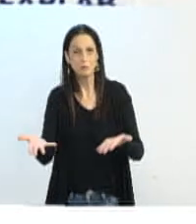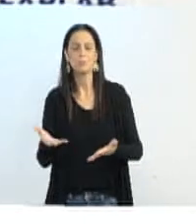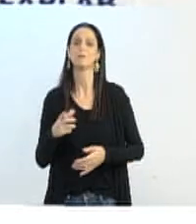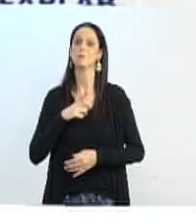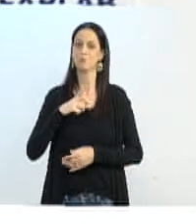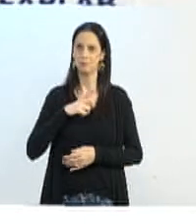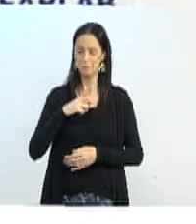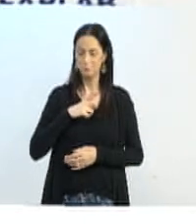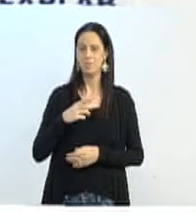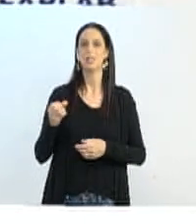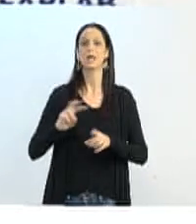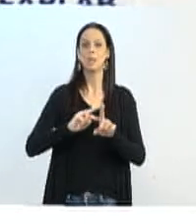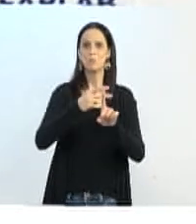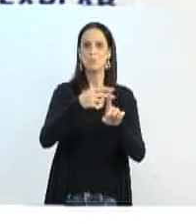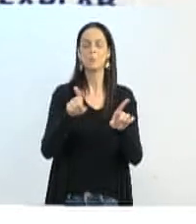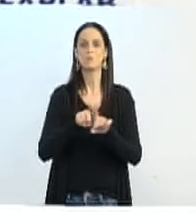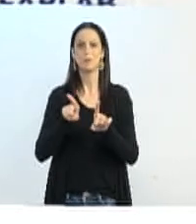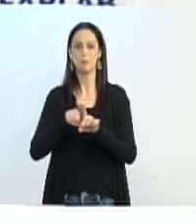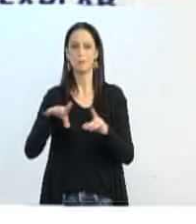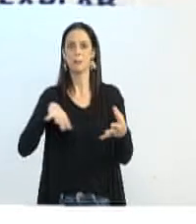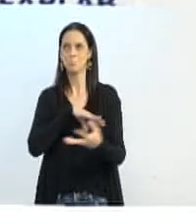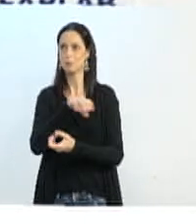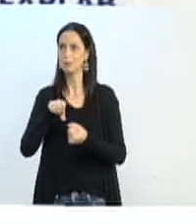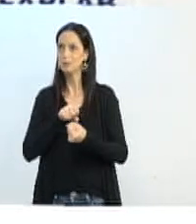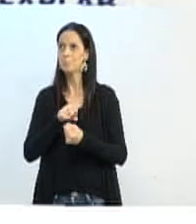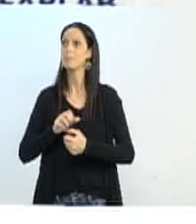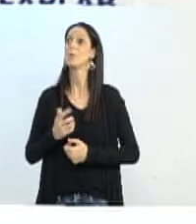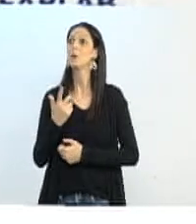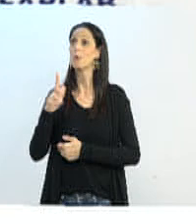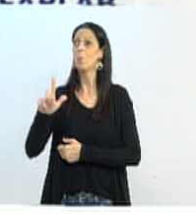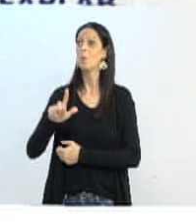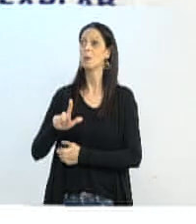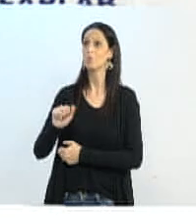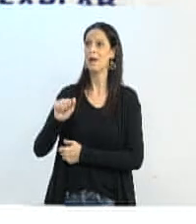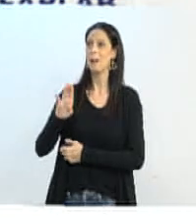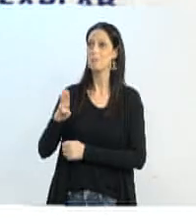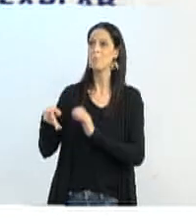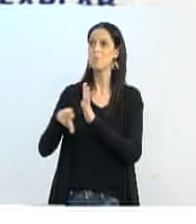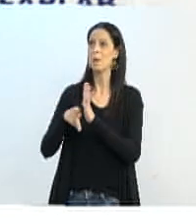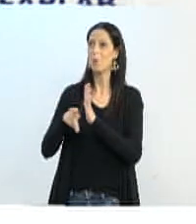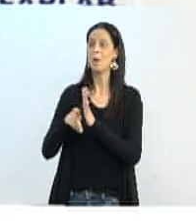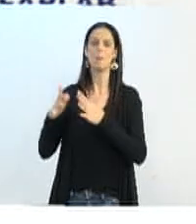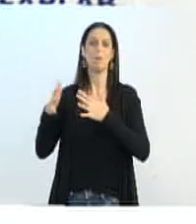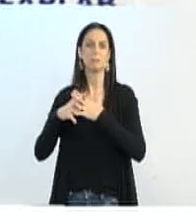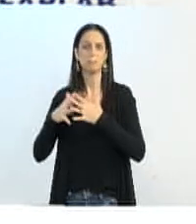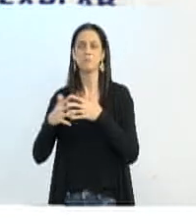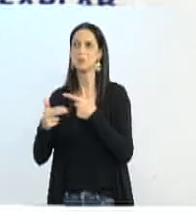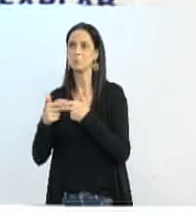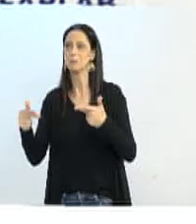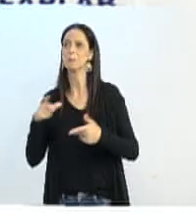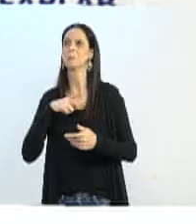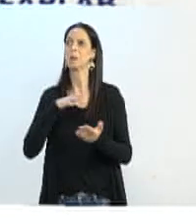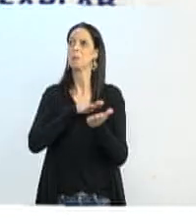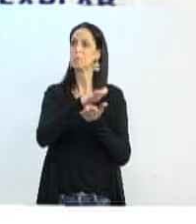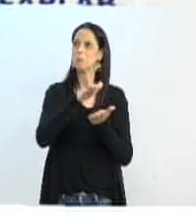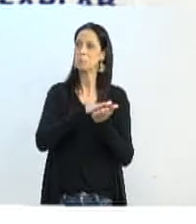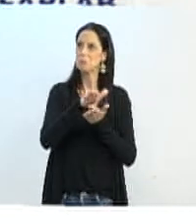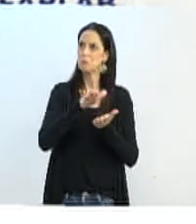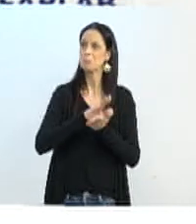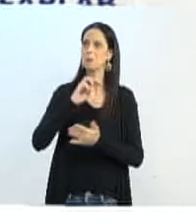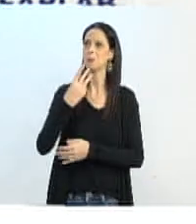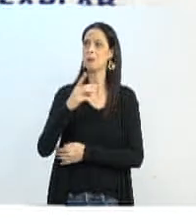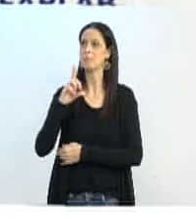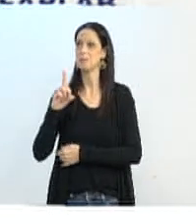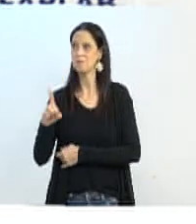e outro que é o Laboratório de Fabricação Digital. Nós temos lá já uma meia dúzia de impressoras 3D e coisas nesse sentido, que está à